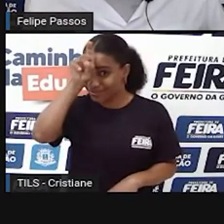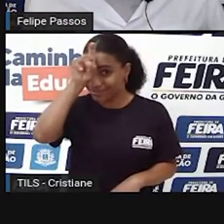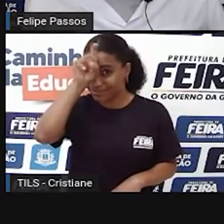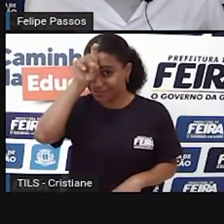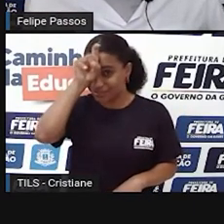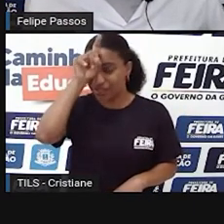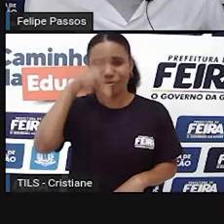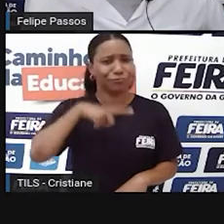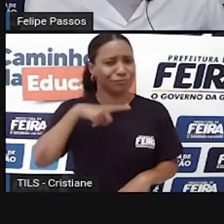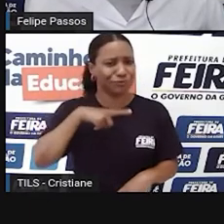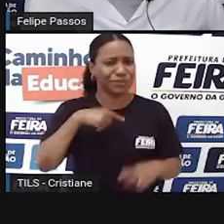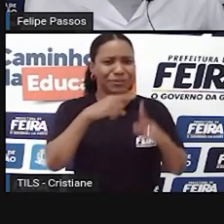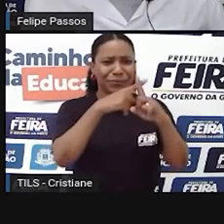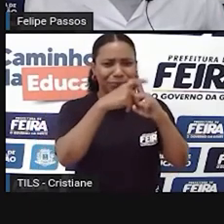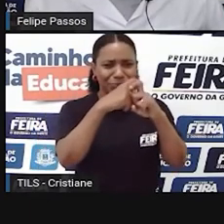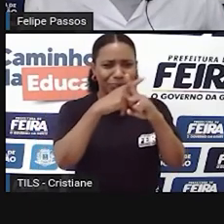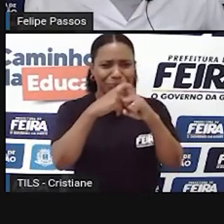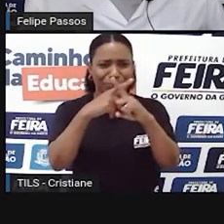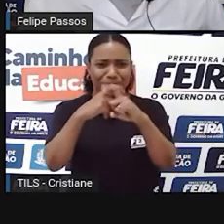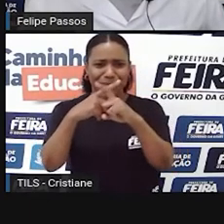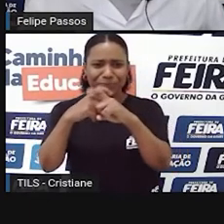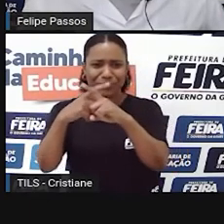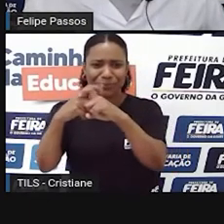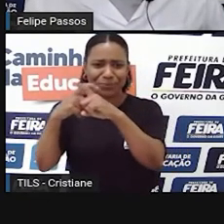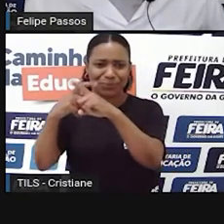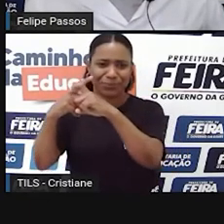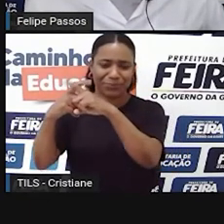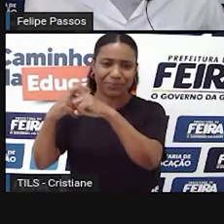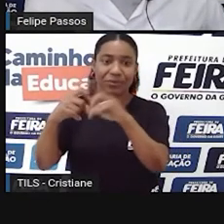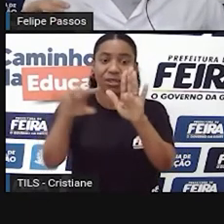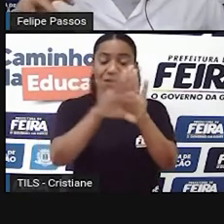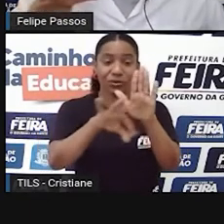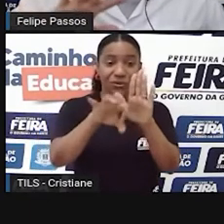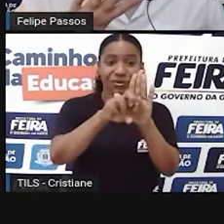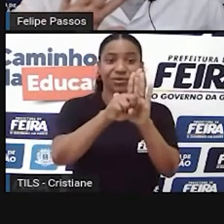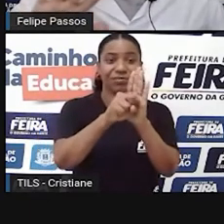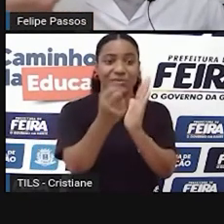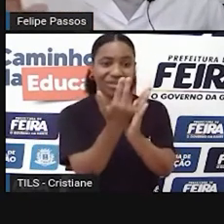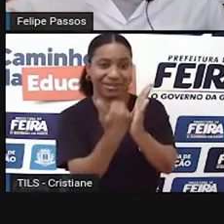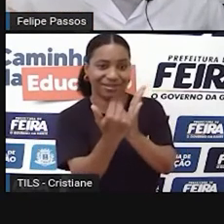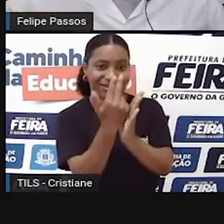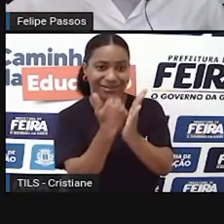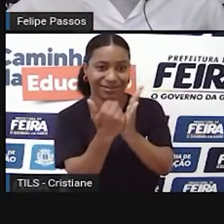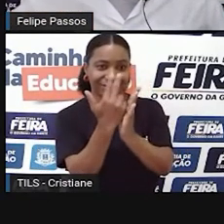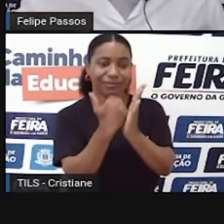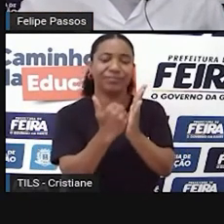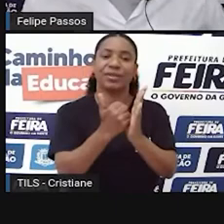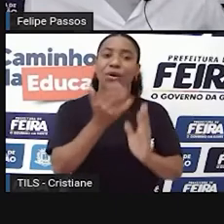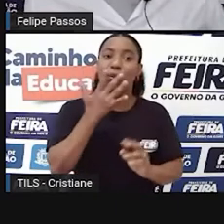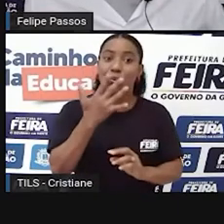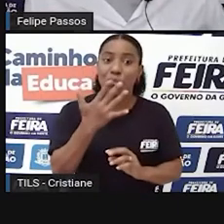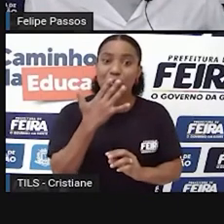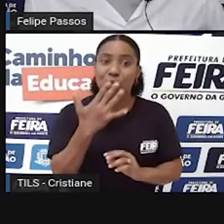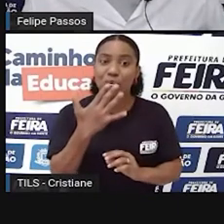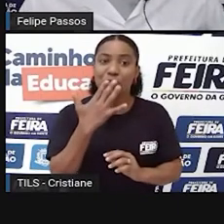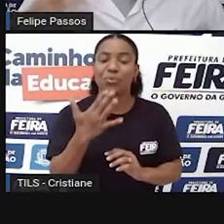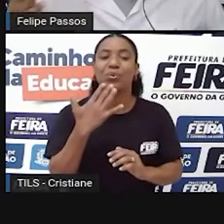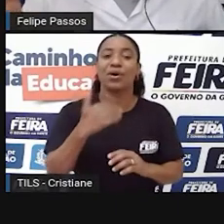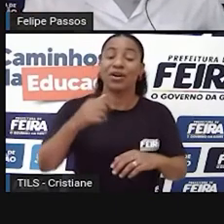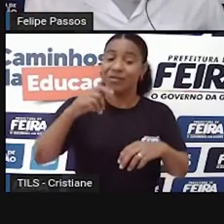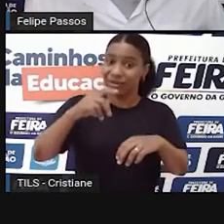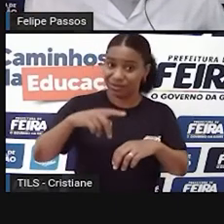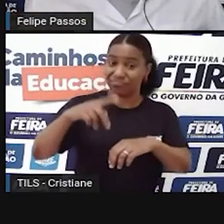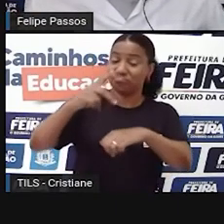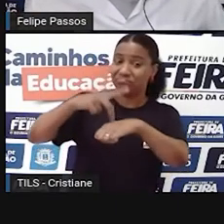hieróglifos. Então, esses eram símbolos, desenhos, eles eram também pintados, desenhados nas paredes.